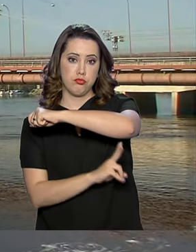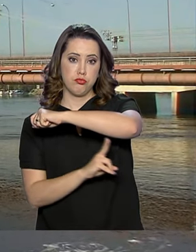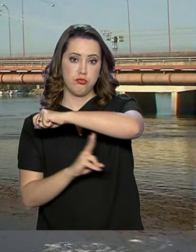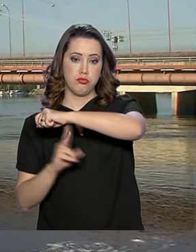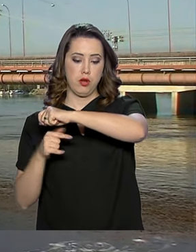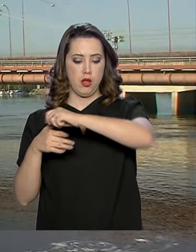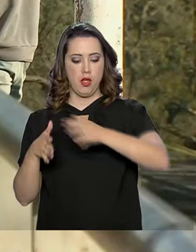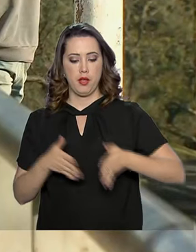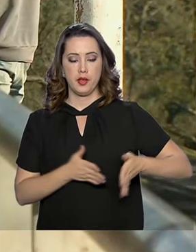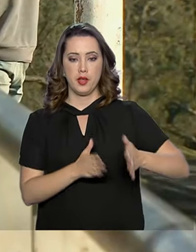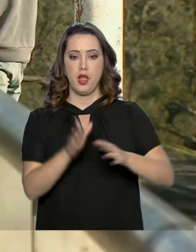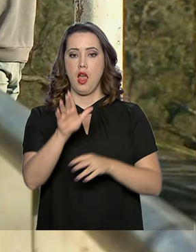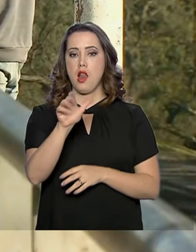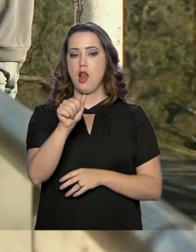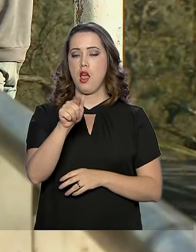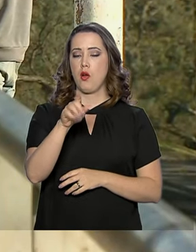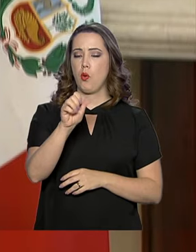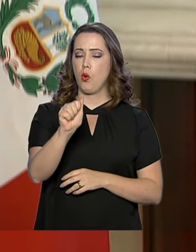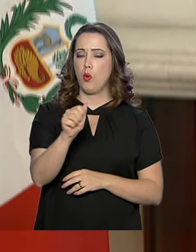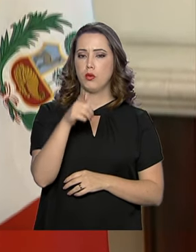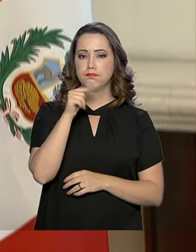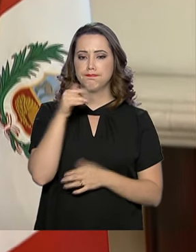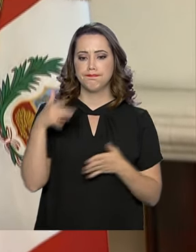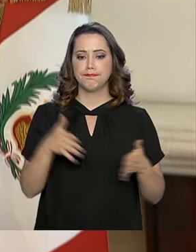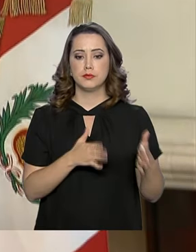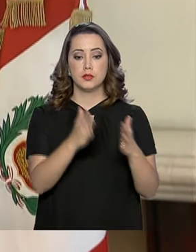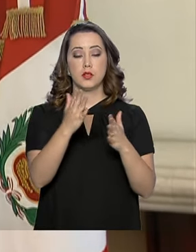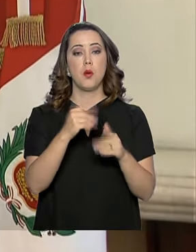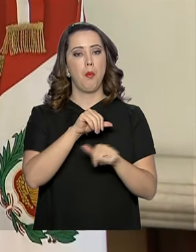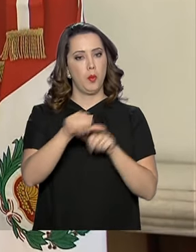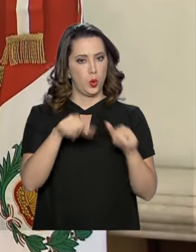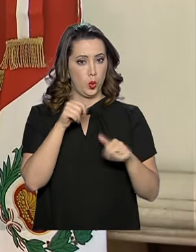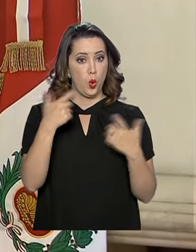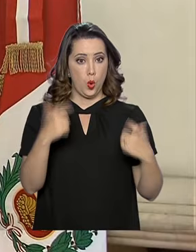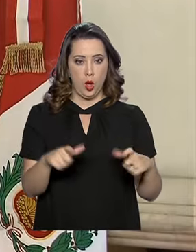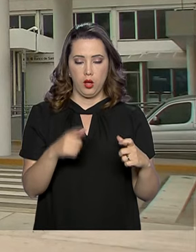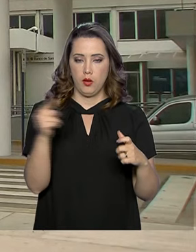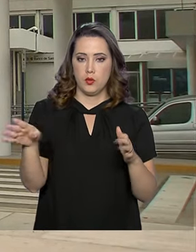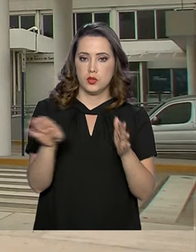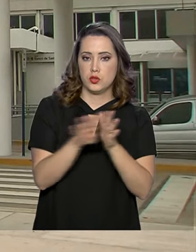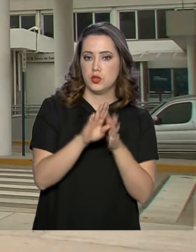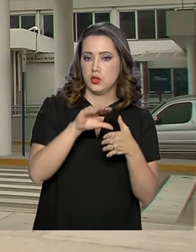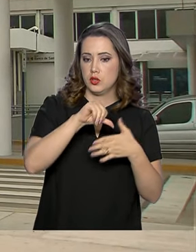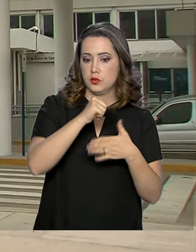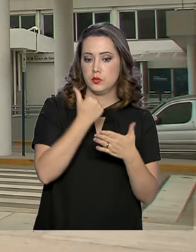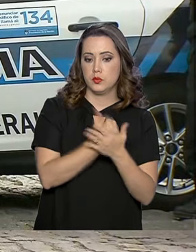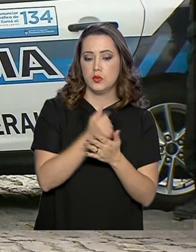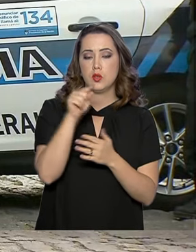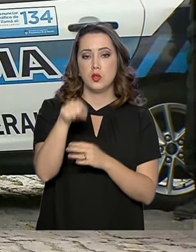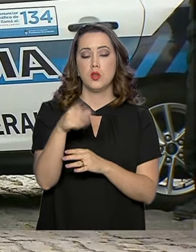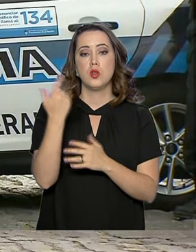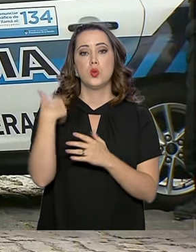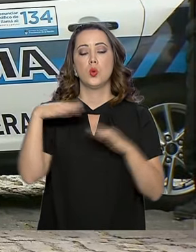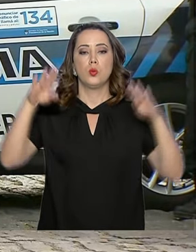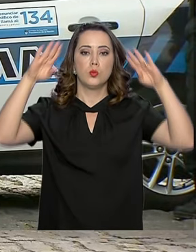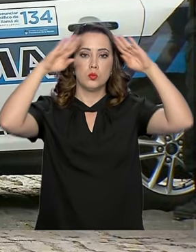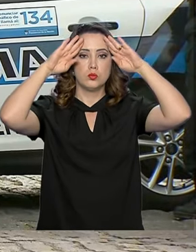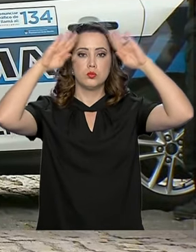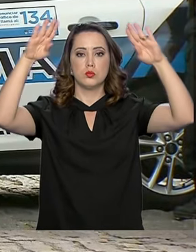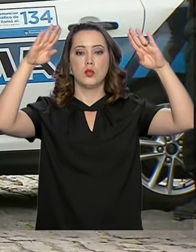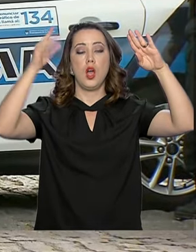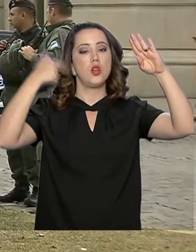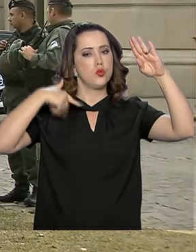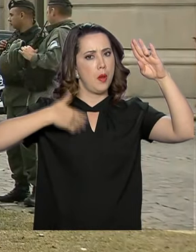Lagoa Setúbal. A rotina do lugar mudou com a chegada da Cúpula do Mercosul. Já no aeroporto, as operações foram